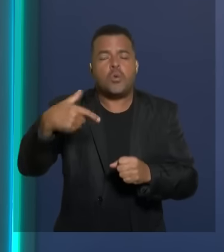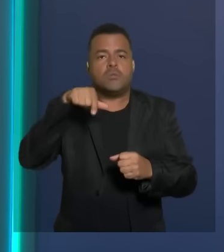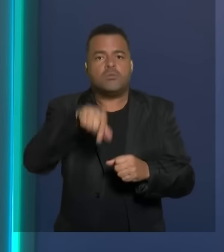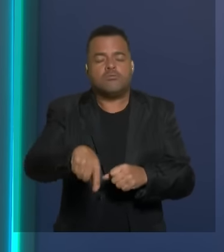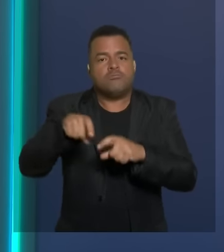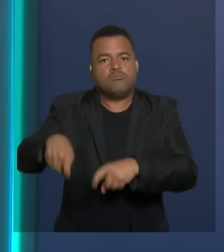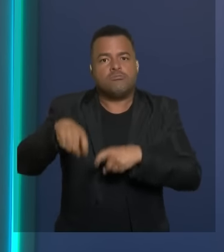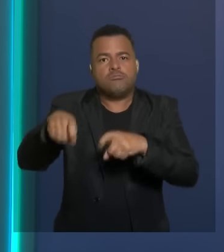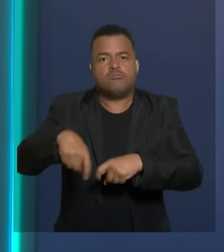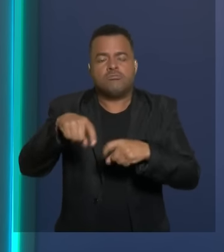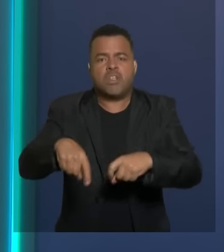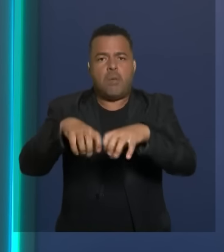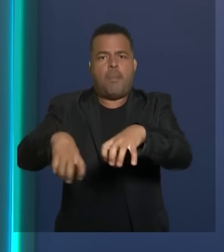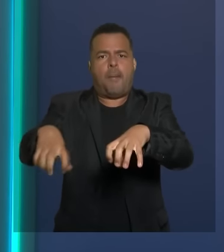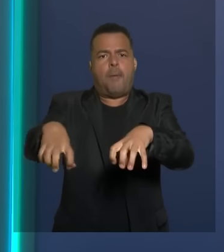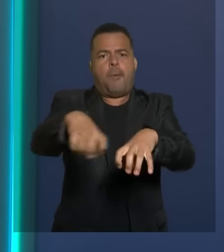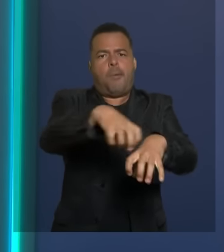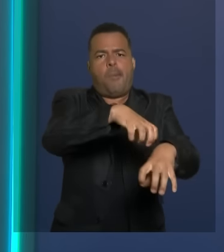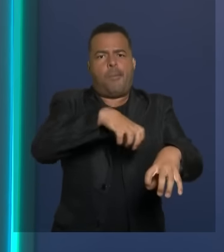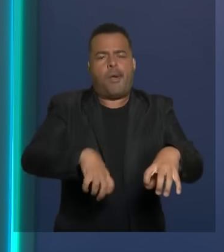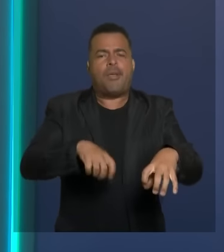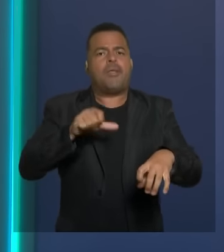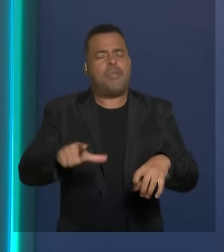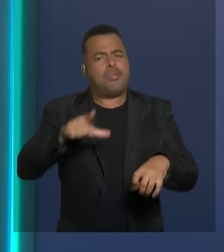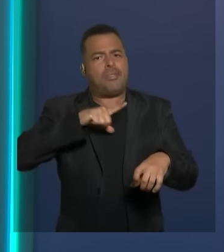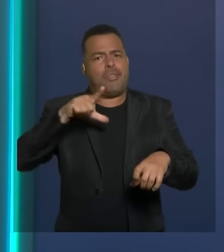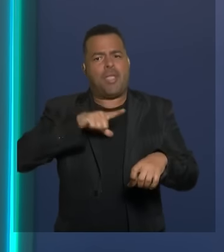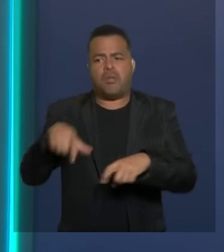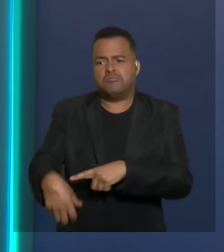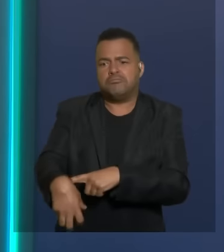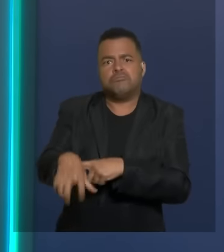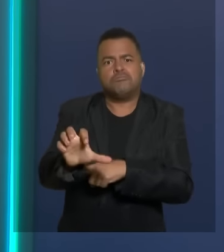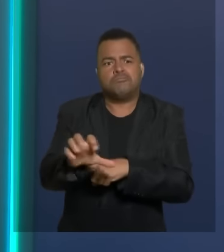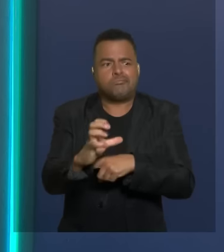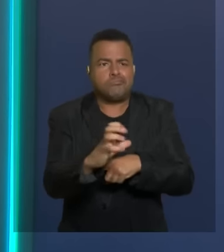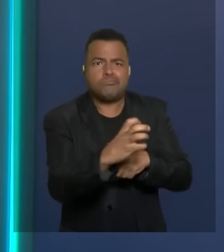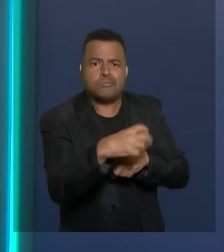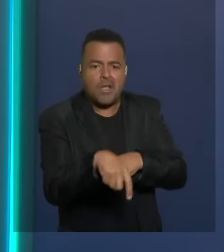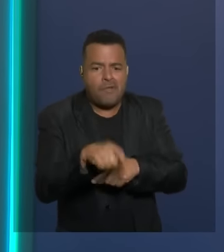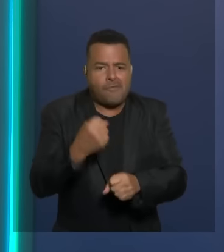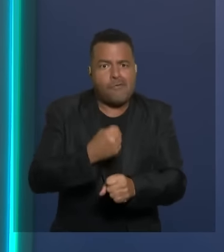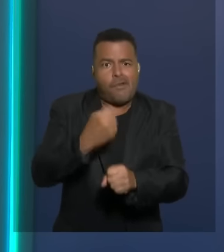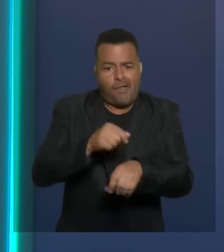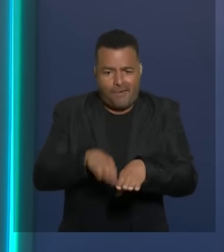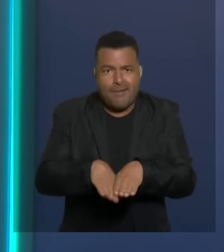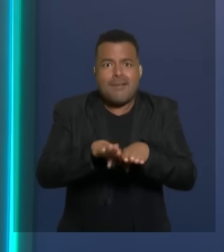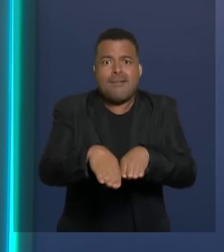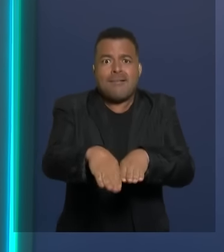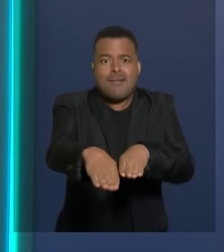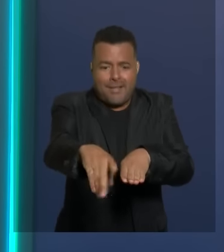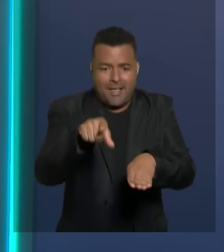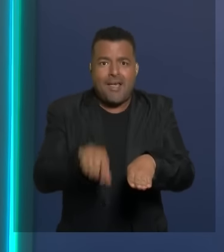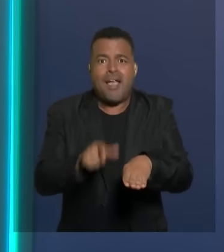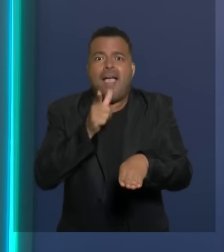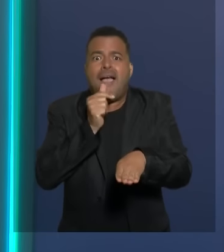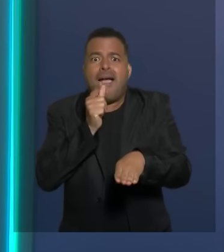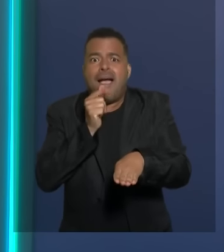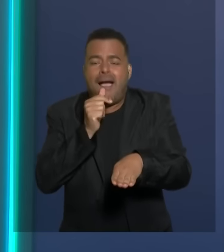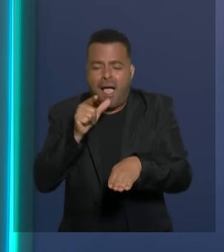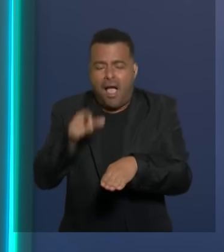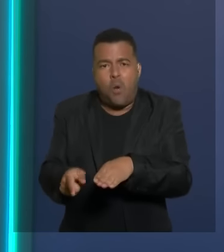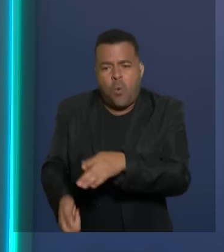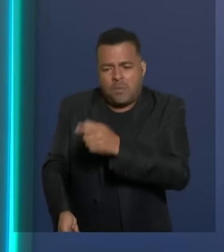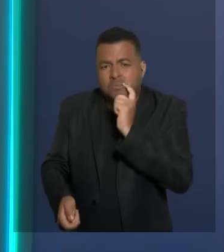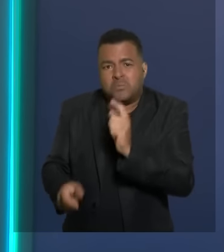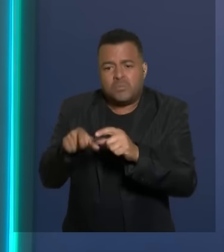kits trabalhando o tempo todo na zona rural, dando manutenção na estrada, abrindo a guarda. Nós tínhamos um único